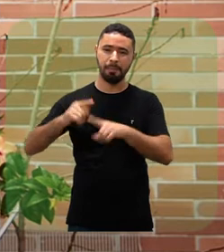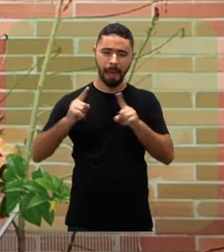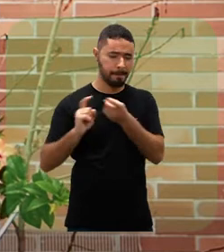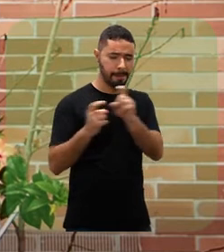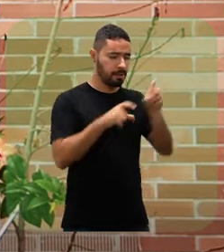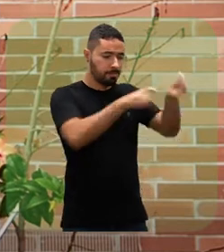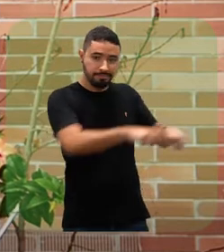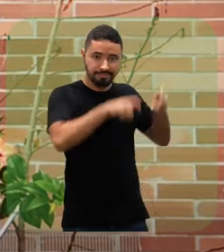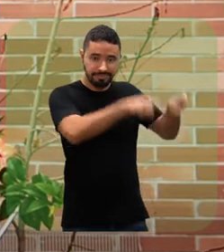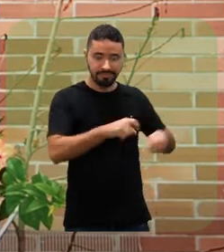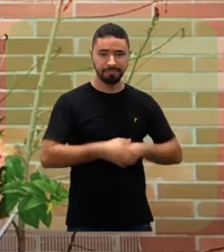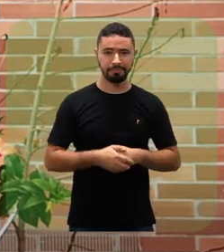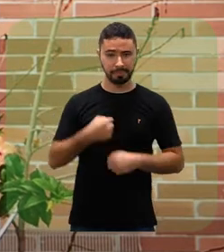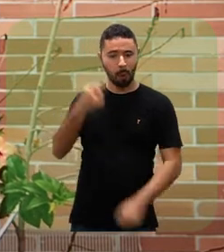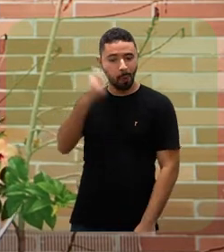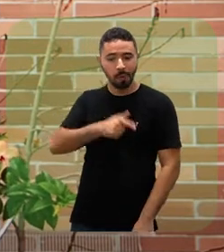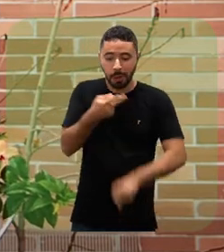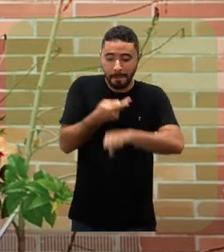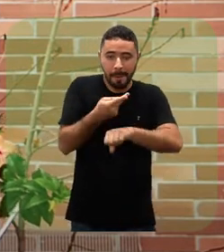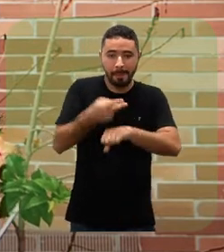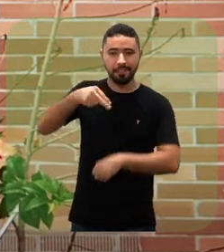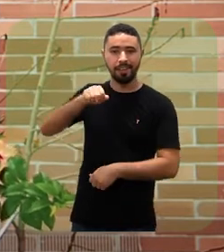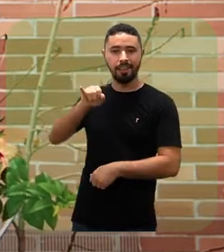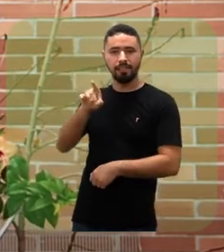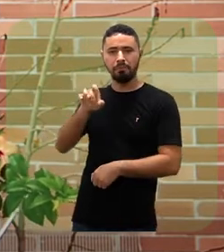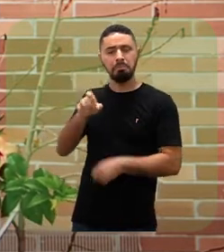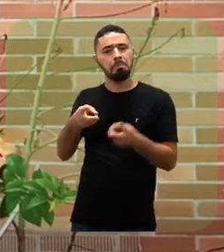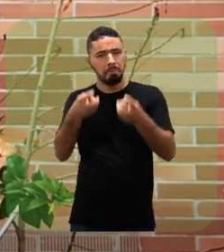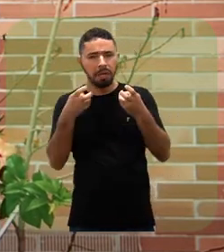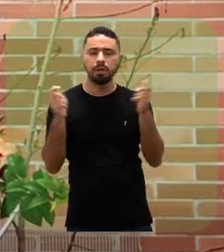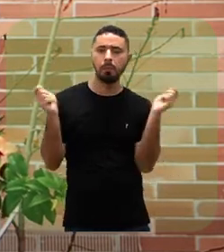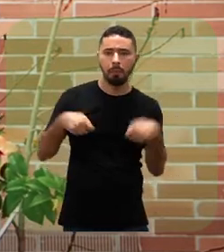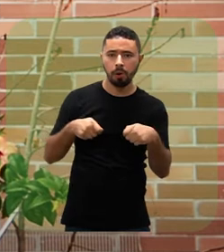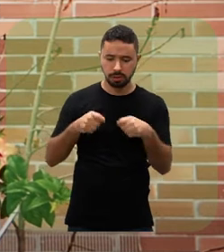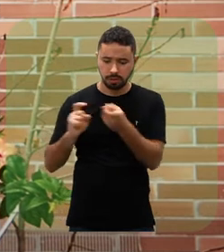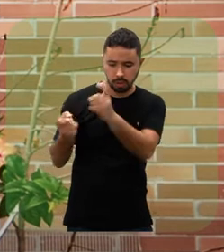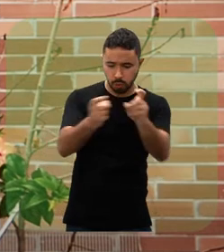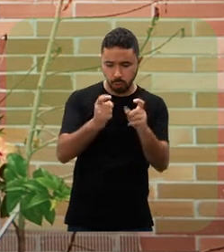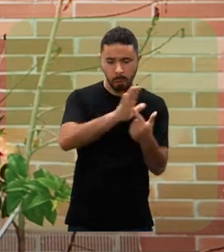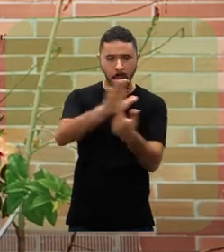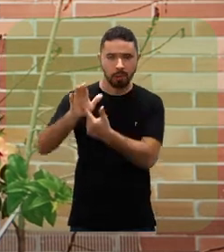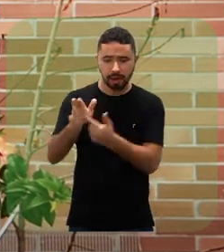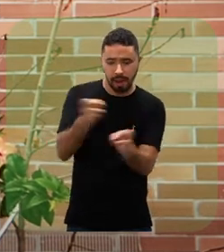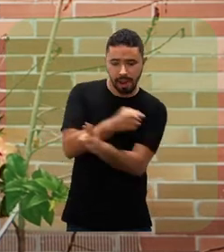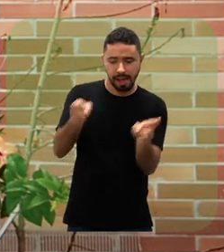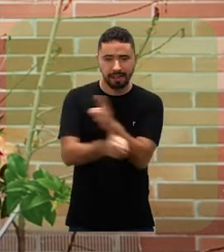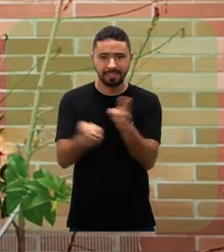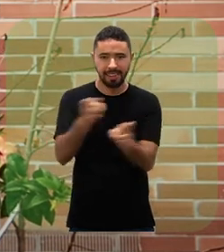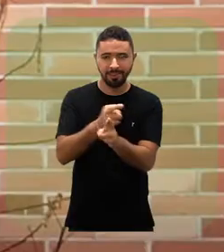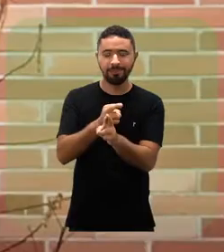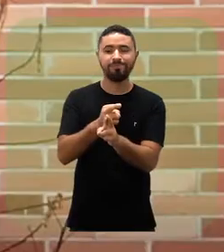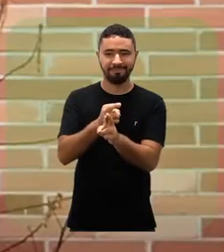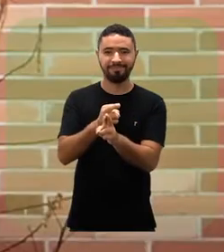quando bati de frente com o Prêmio Naide Teodósio, eu vi que poderia discutir sobre isso, trazendo as relações de